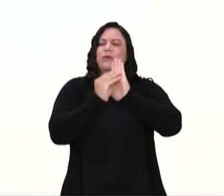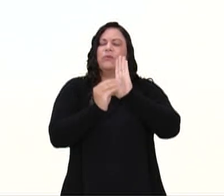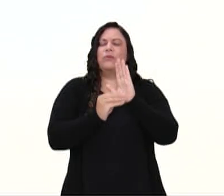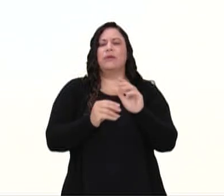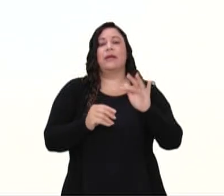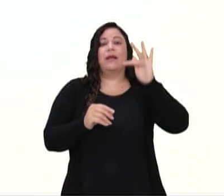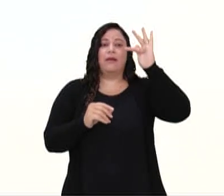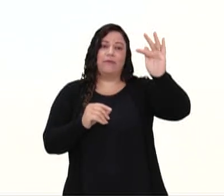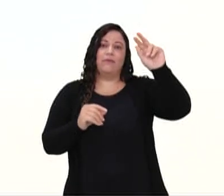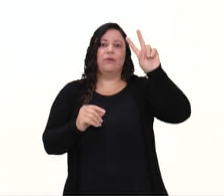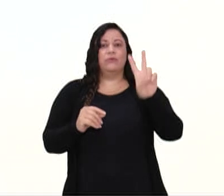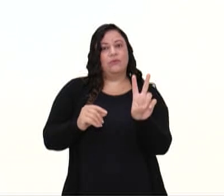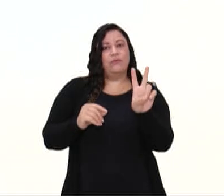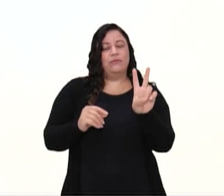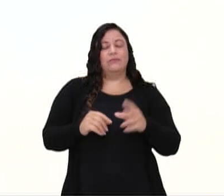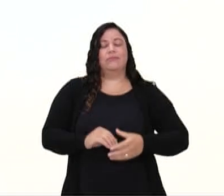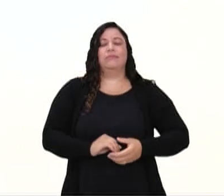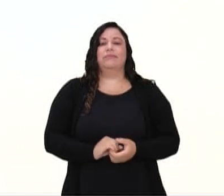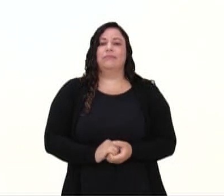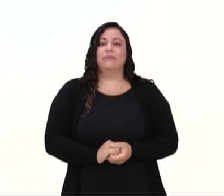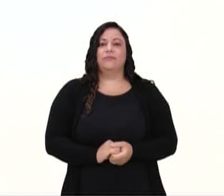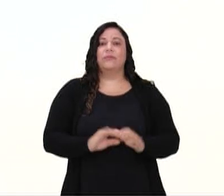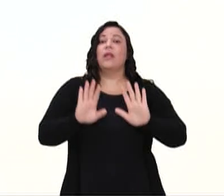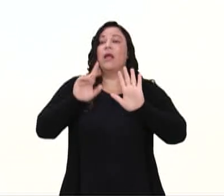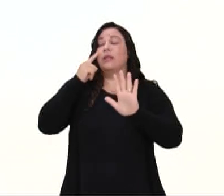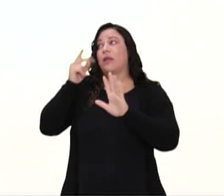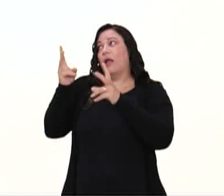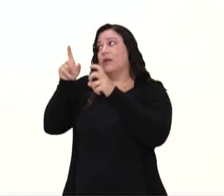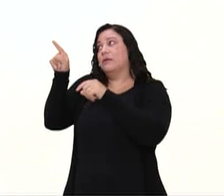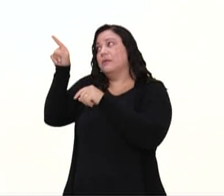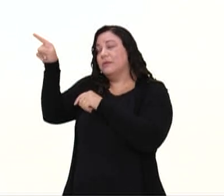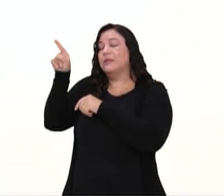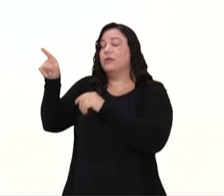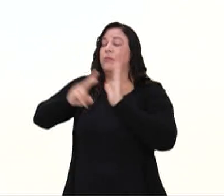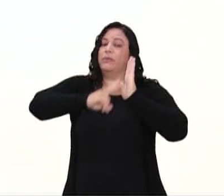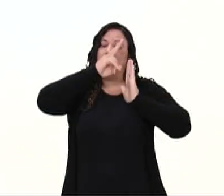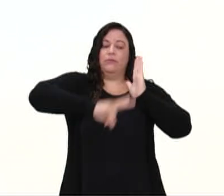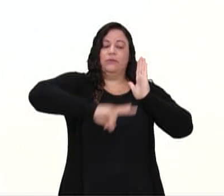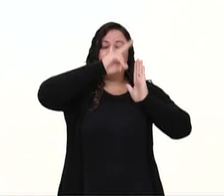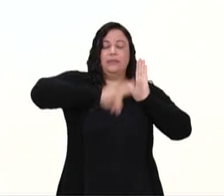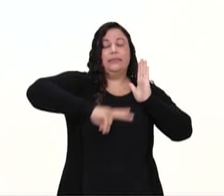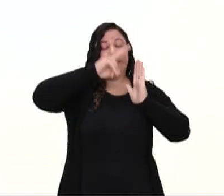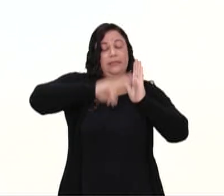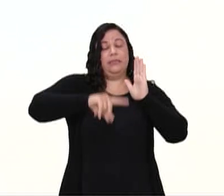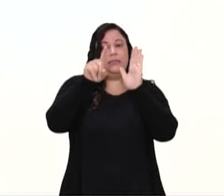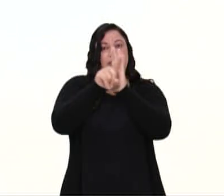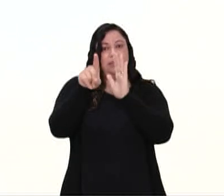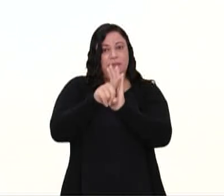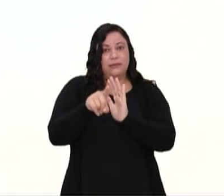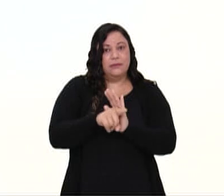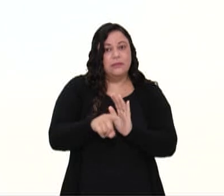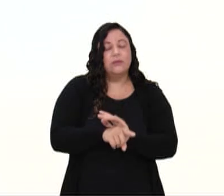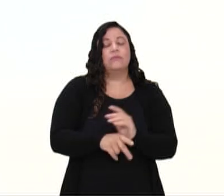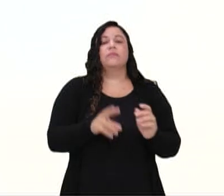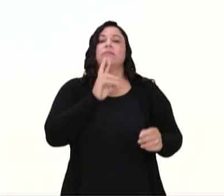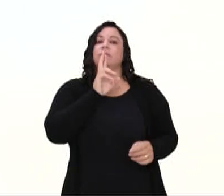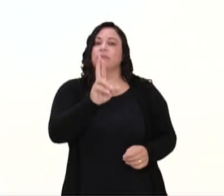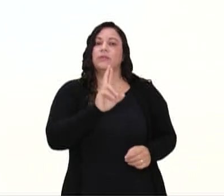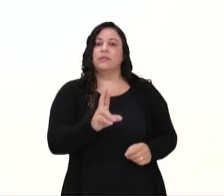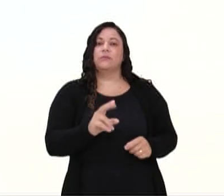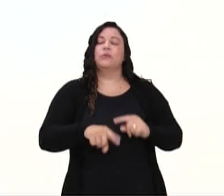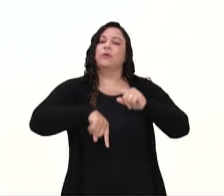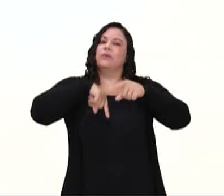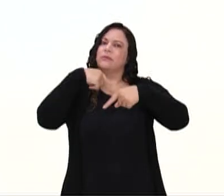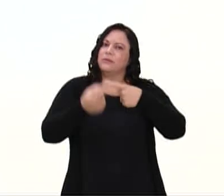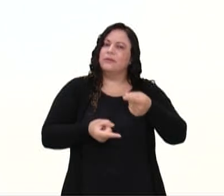verdadeiro, tá? Então, eu vou deixar a tela para que você leia as questões, procure resolver. E a gente,